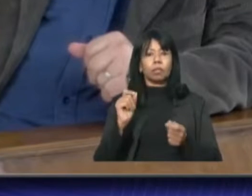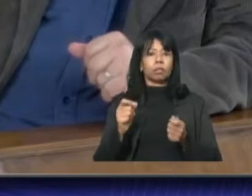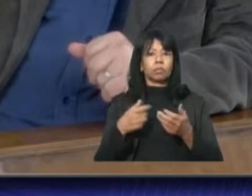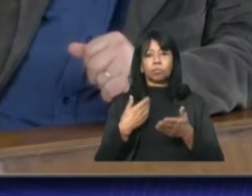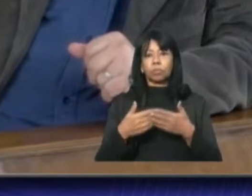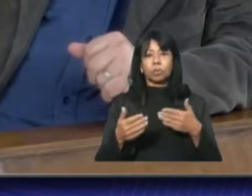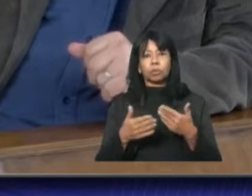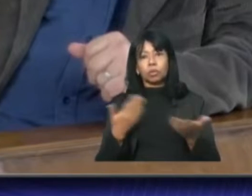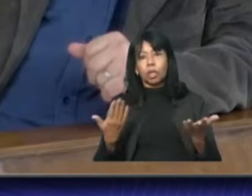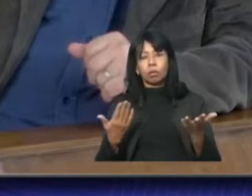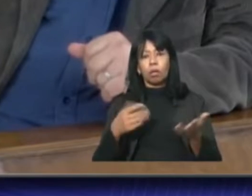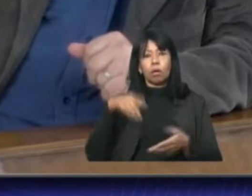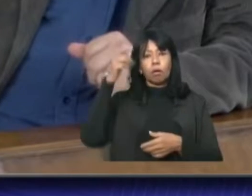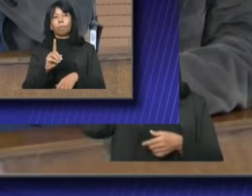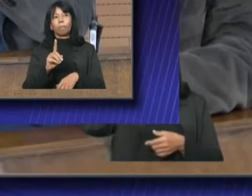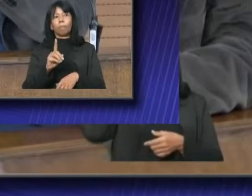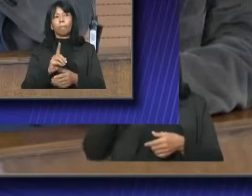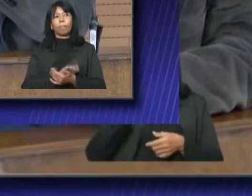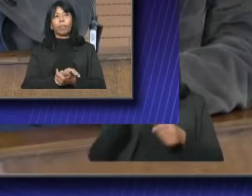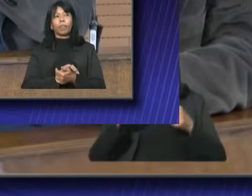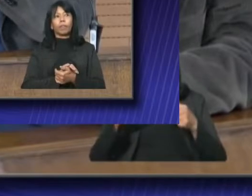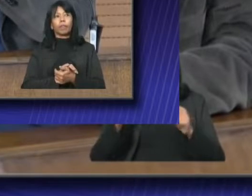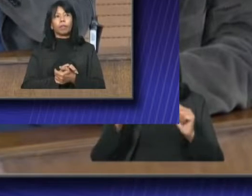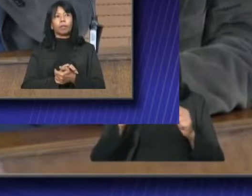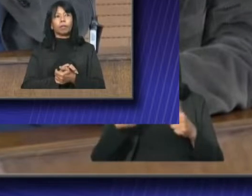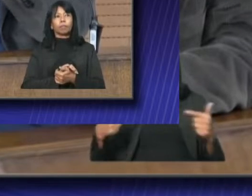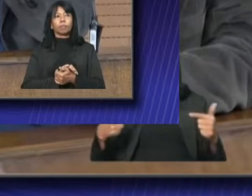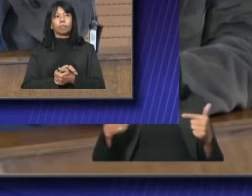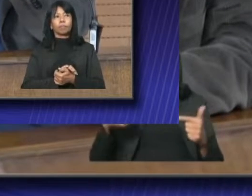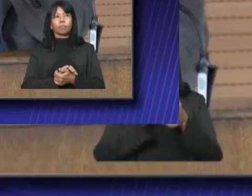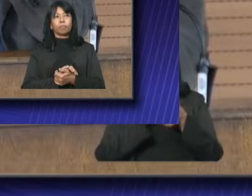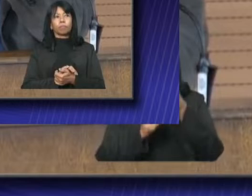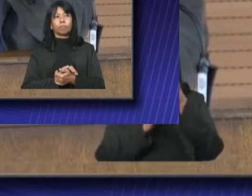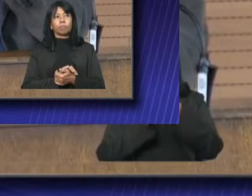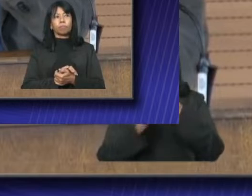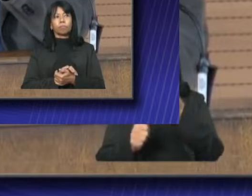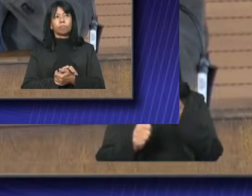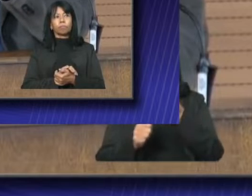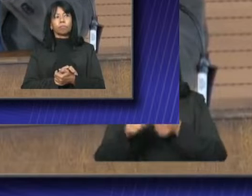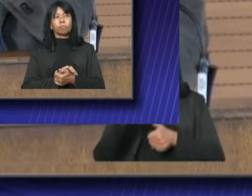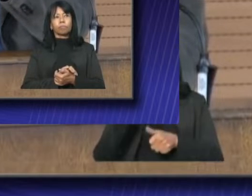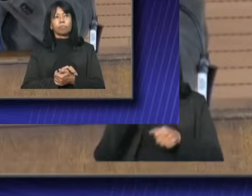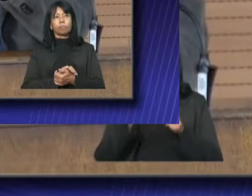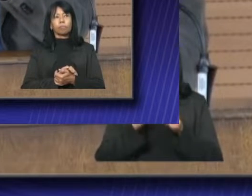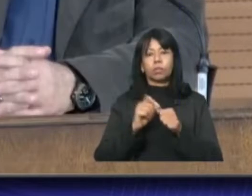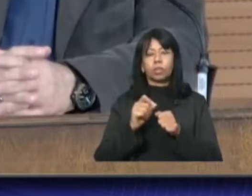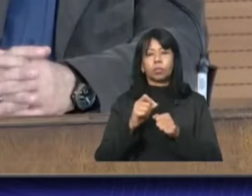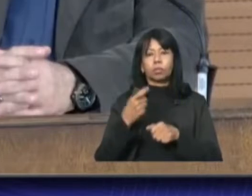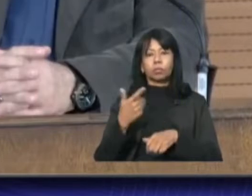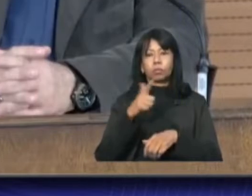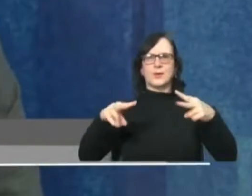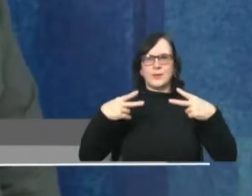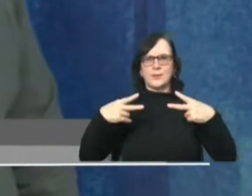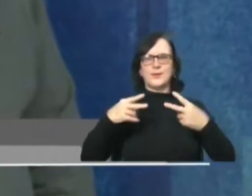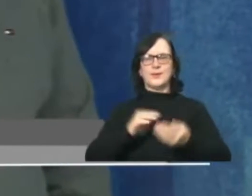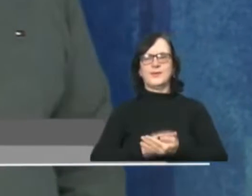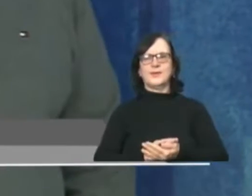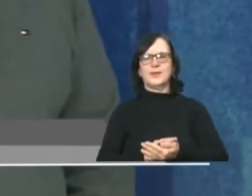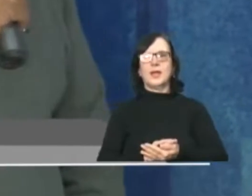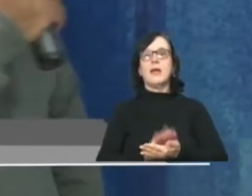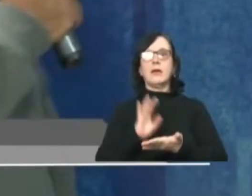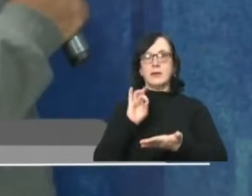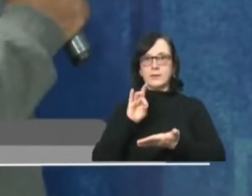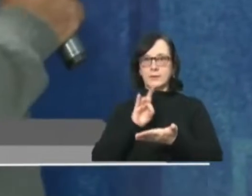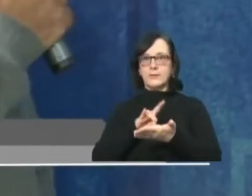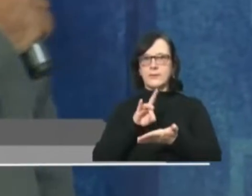vereador Roxinho acredita que investimentos e empregos melhora a situação da cidade. É uma